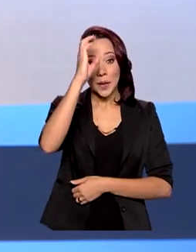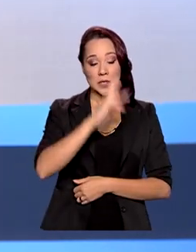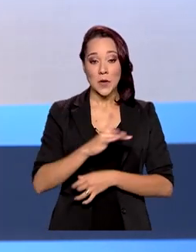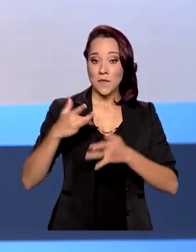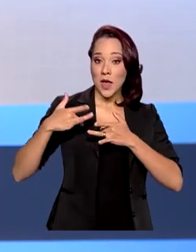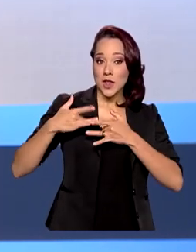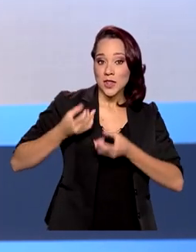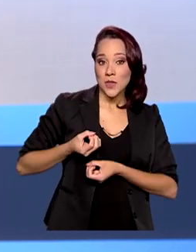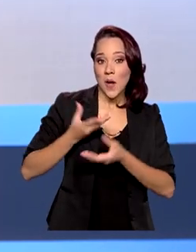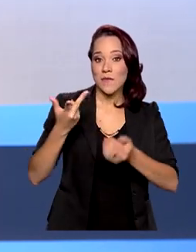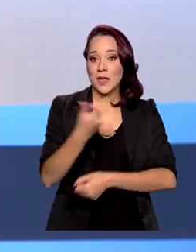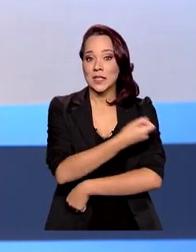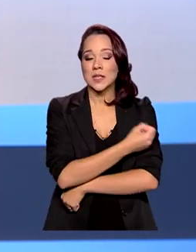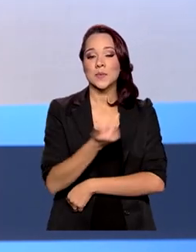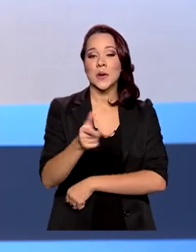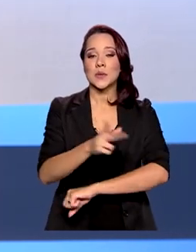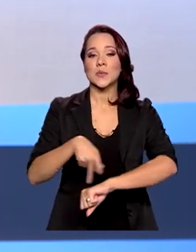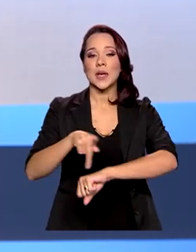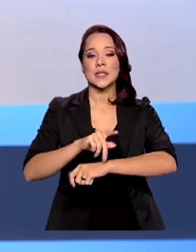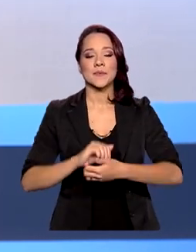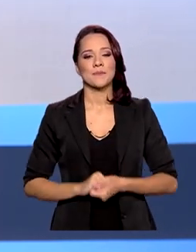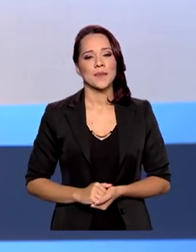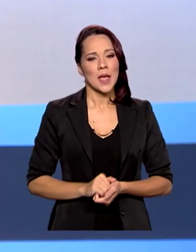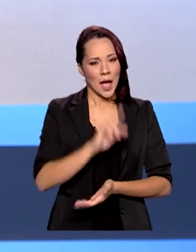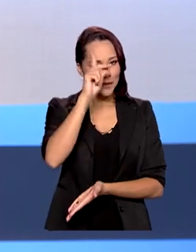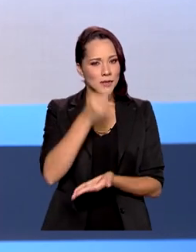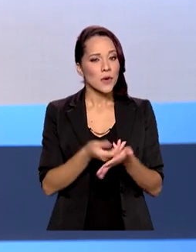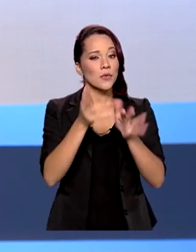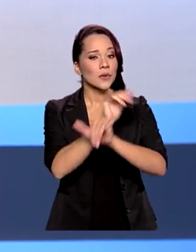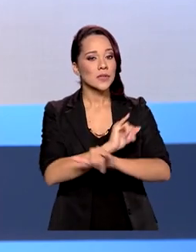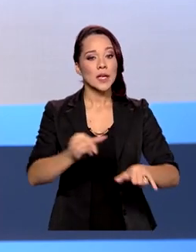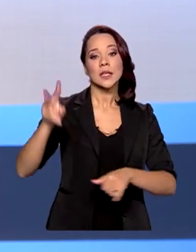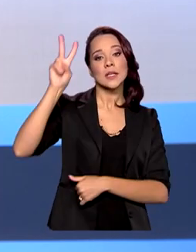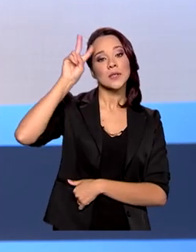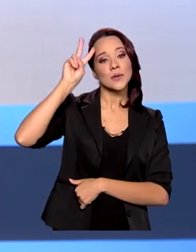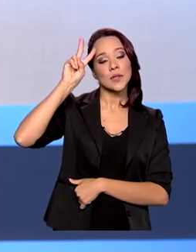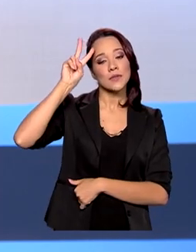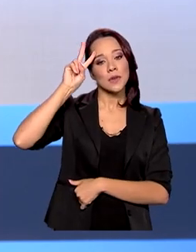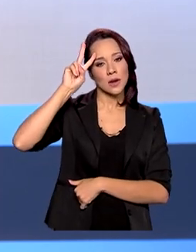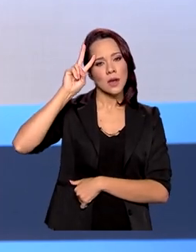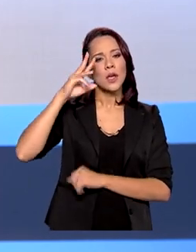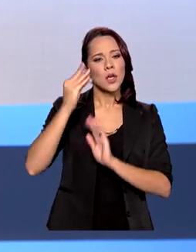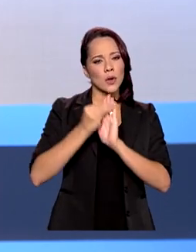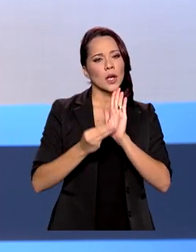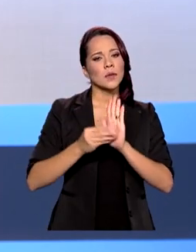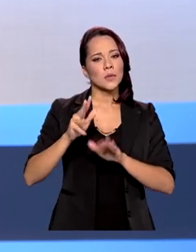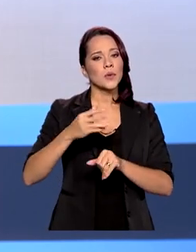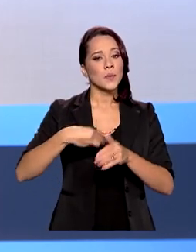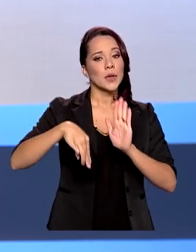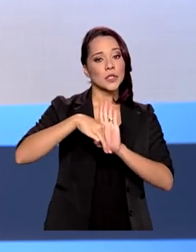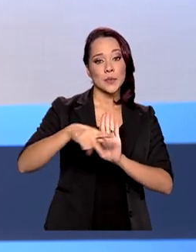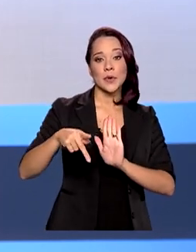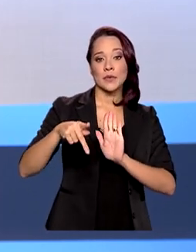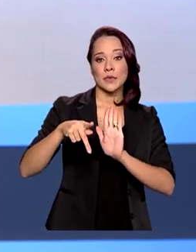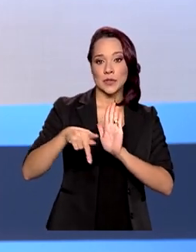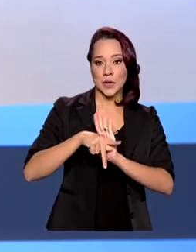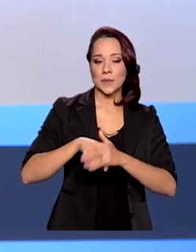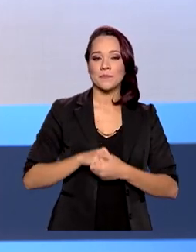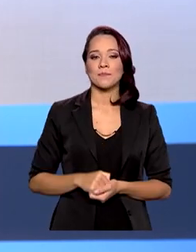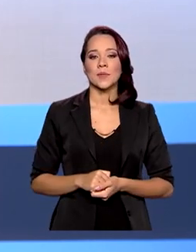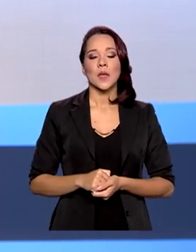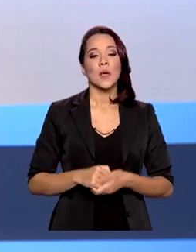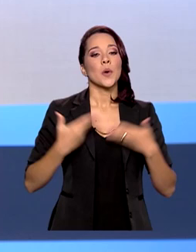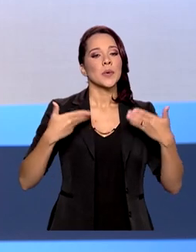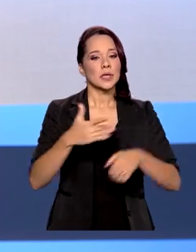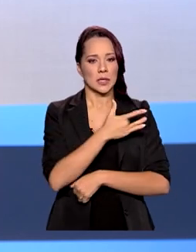vai doar vacinas a outros países. A decisão foi anunciada nesta segunda-feira e estabelecida por medida provisória. Segundo o Ministério